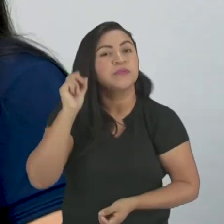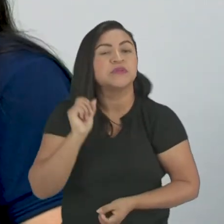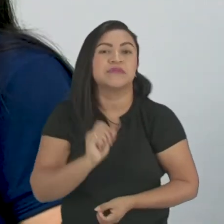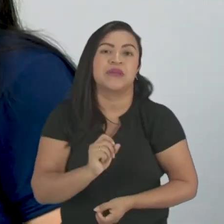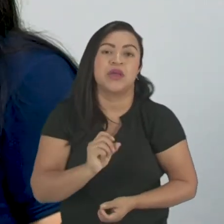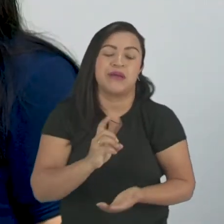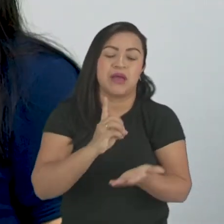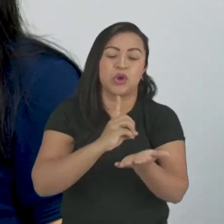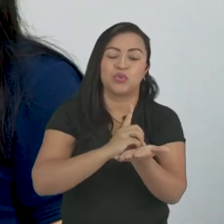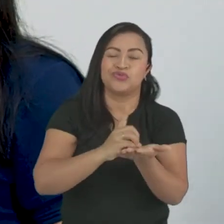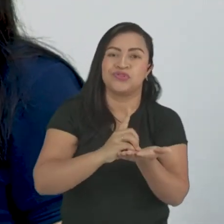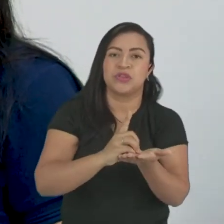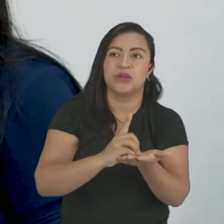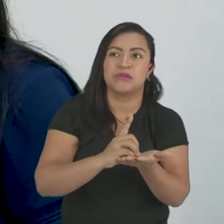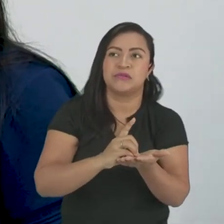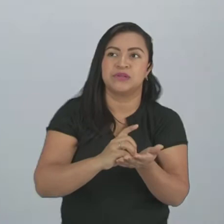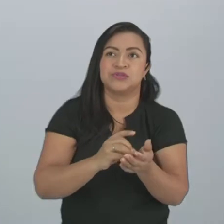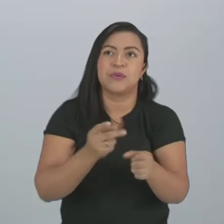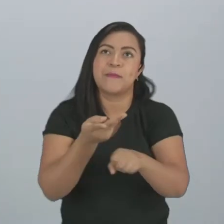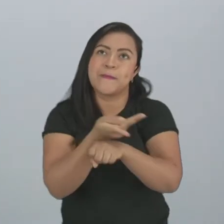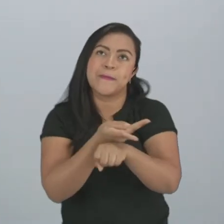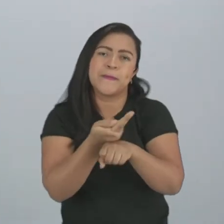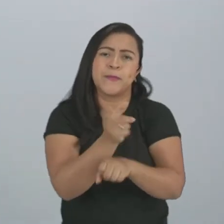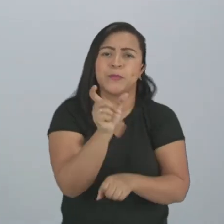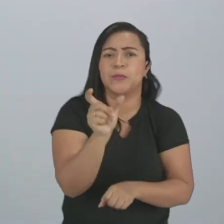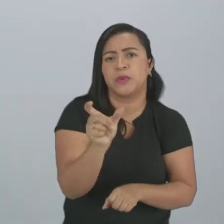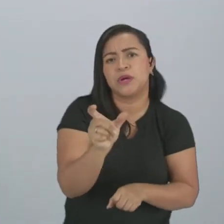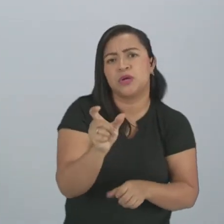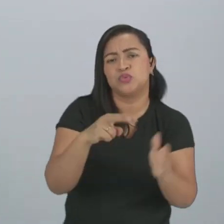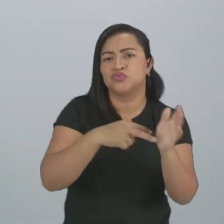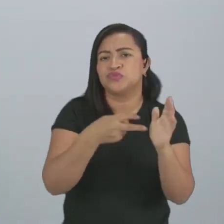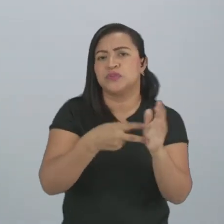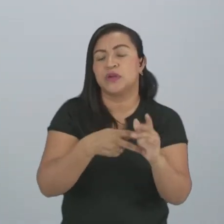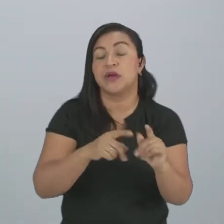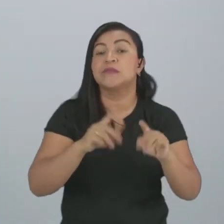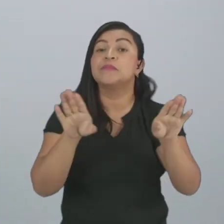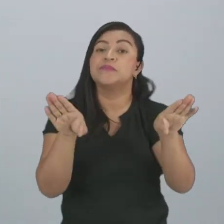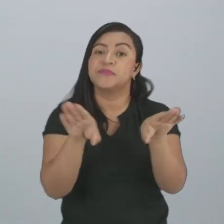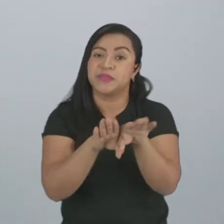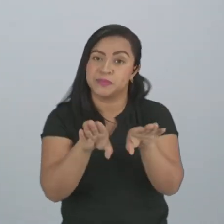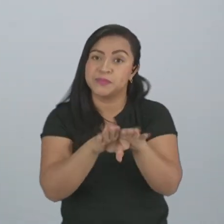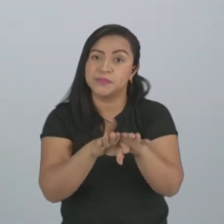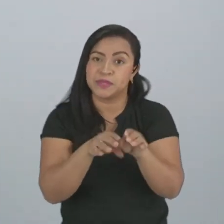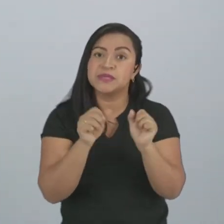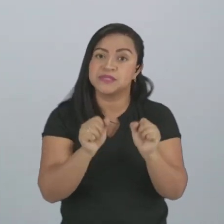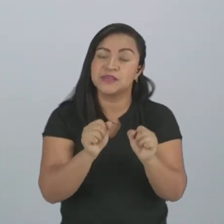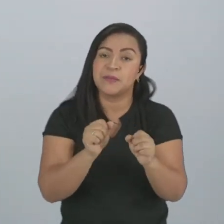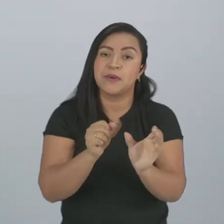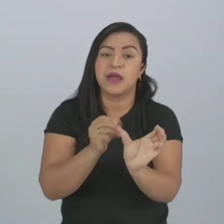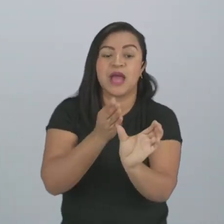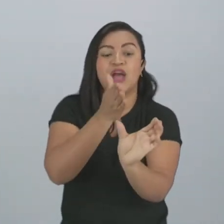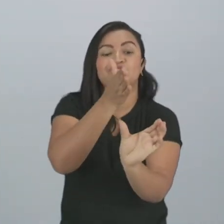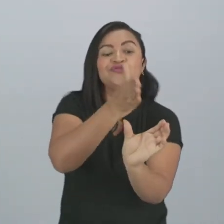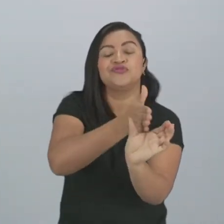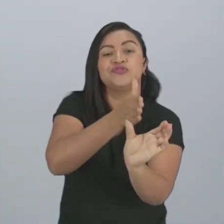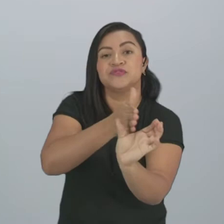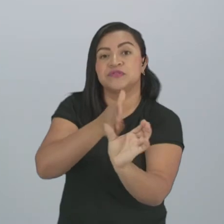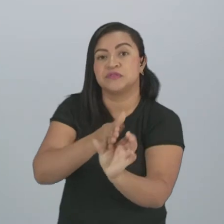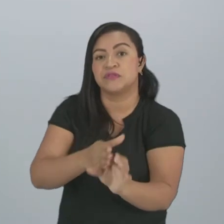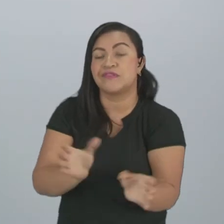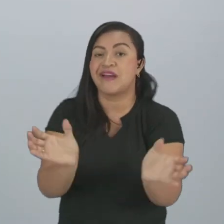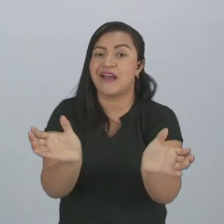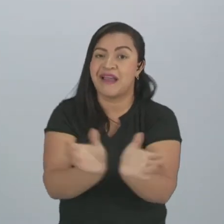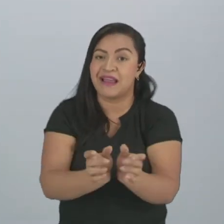serve apenas pra gente procurar o significado de palavras. Mas também serve pra mim saber a divisão silábica. A classe